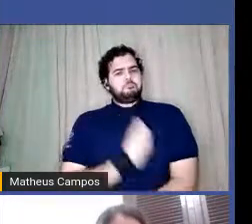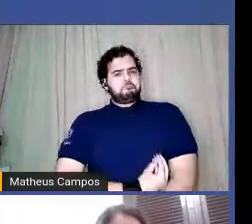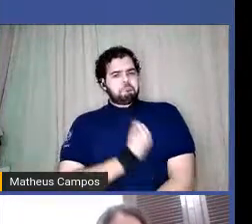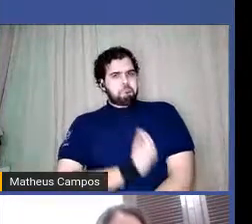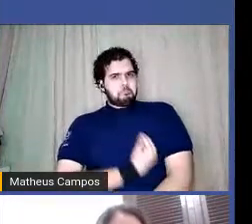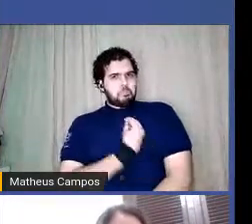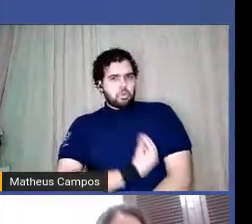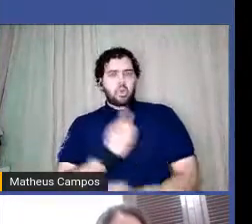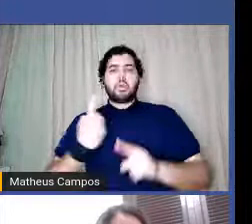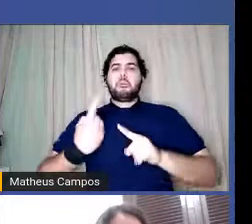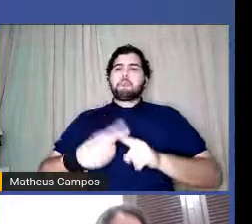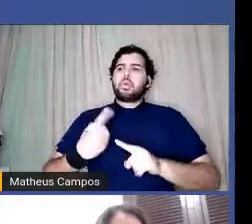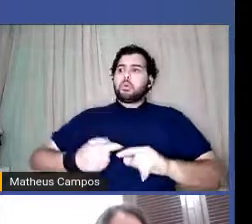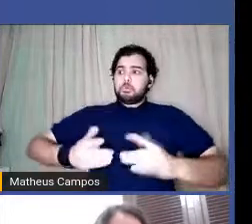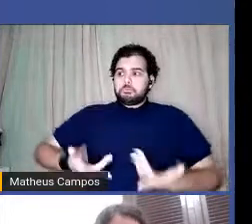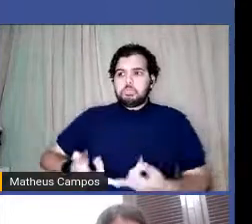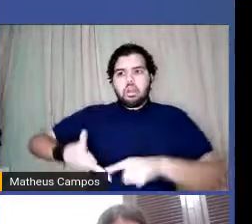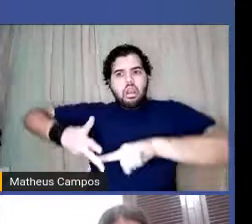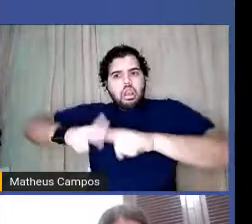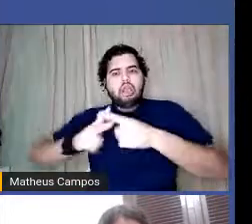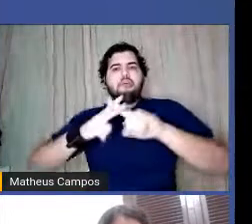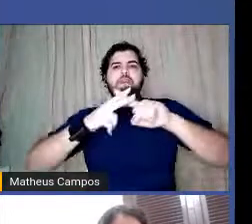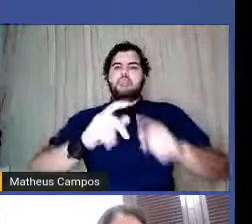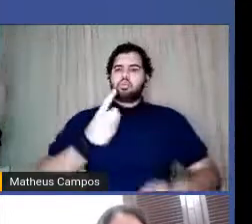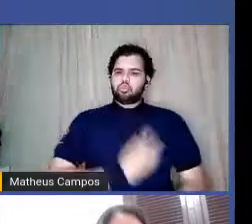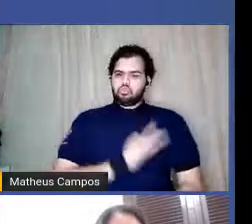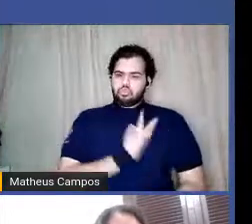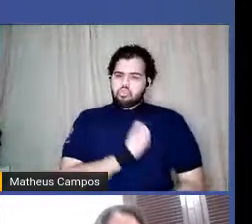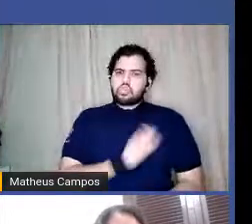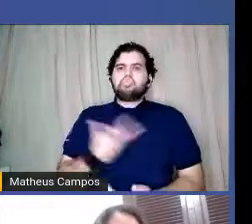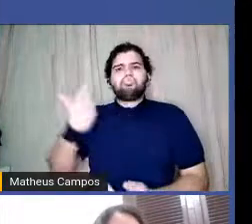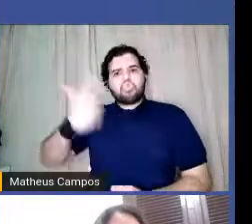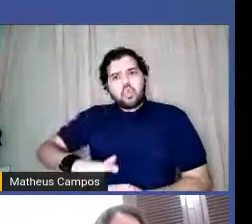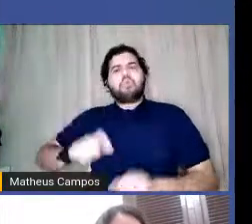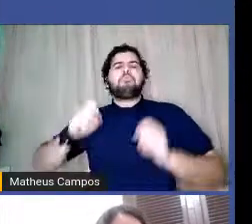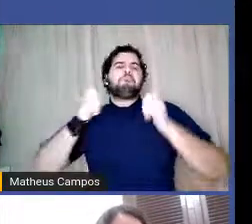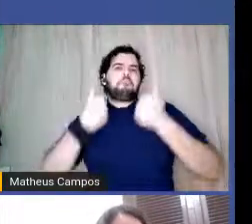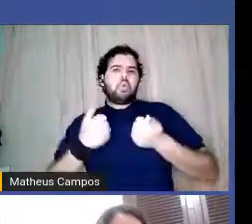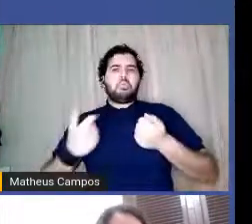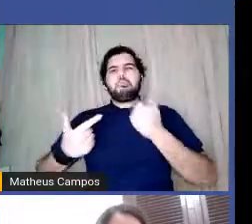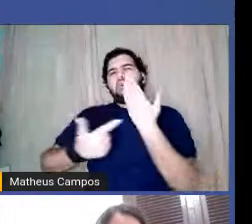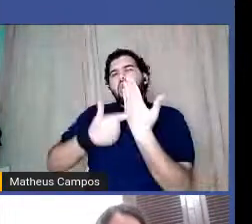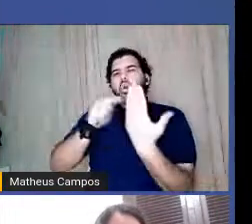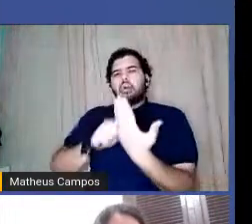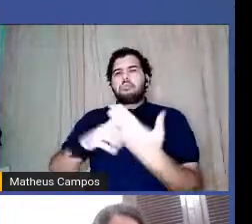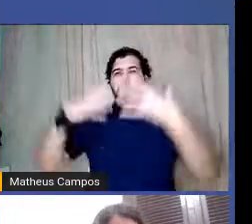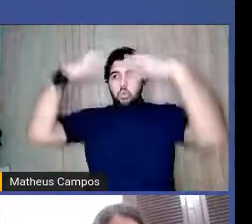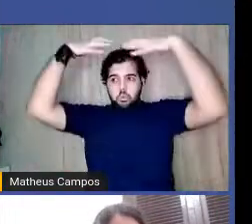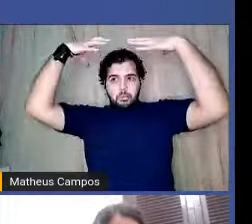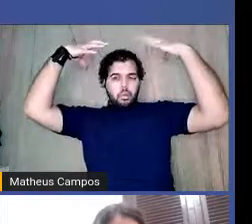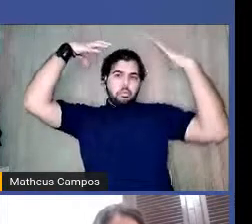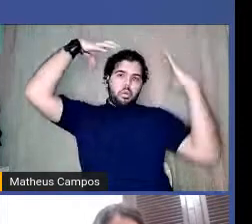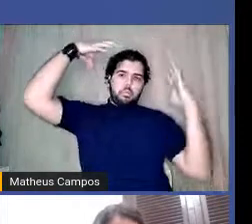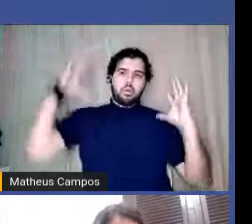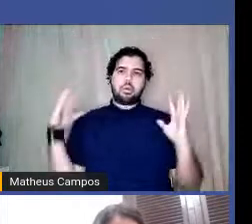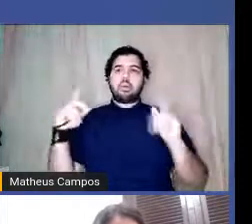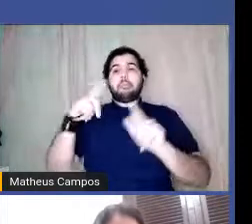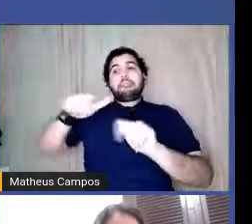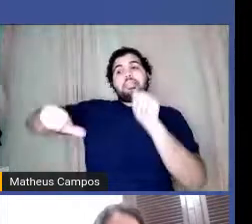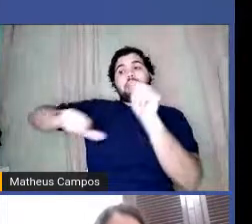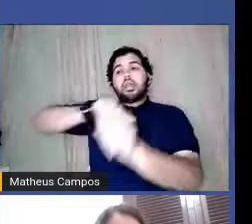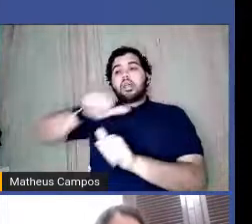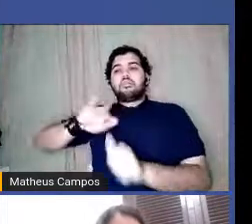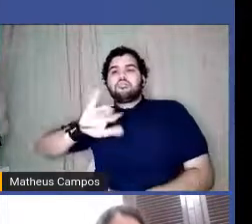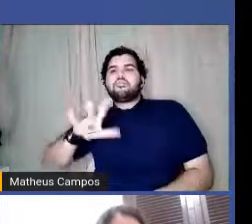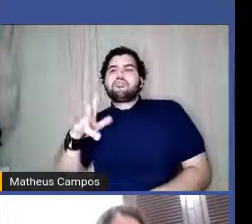para re-existir. Pois bem, o bicho de Sete Cabeças torna-se a bicha de Sete Cabeças,